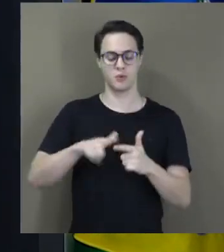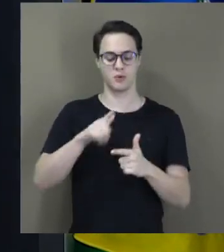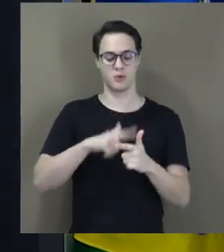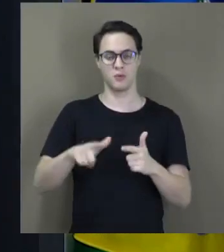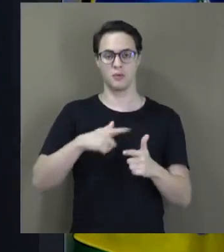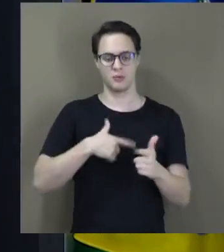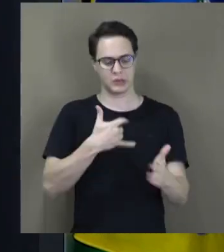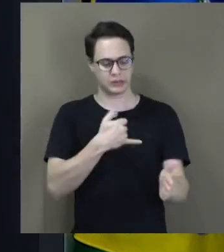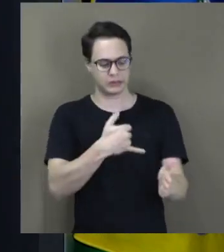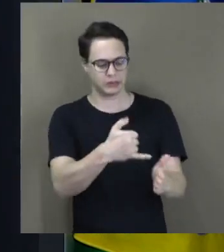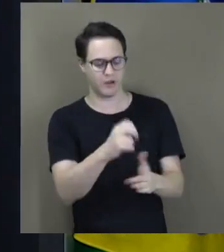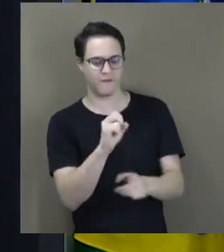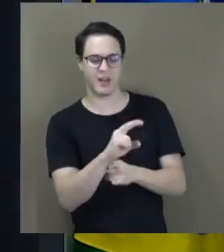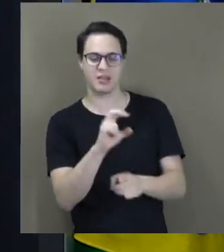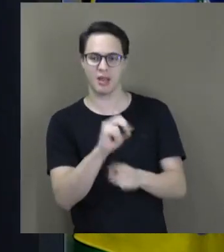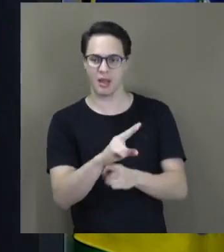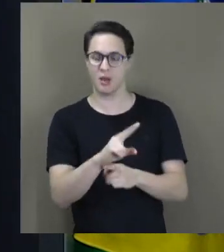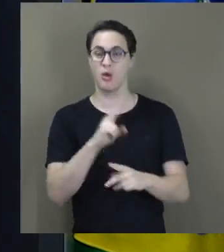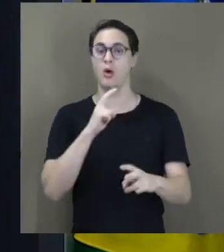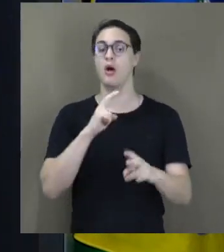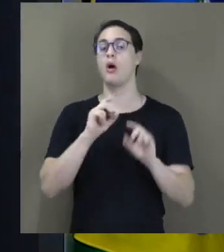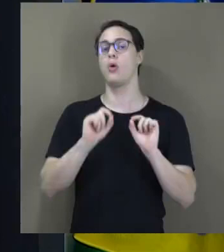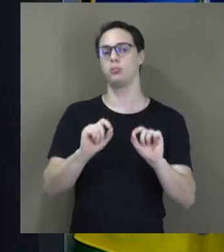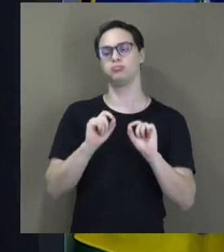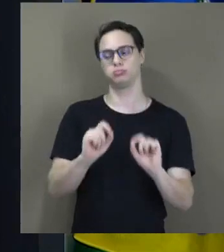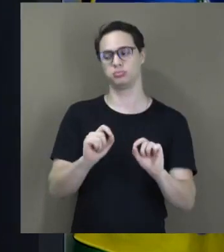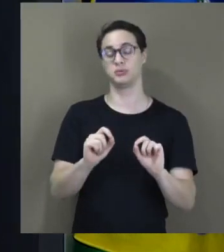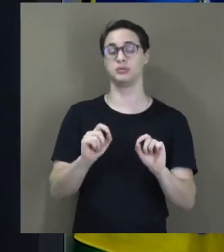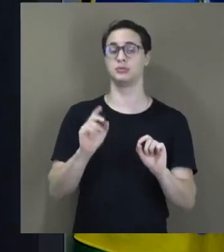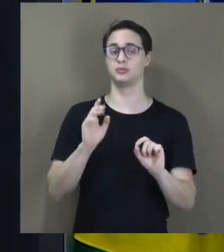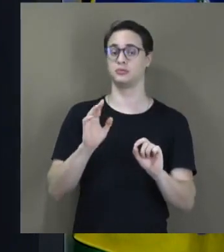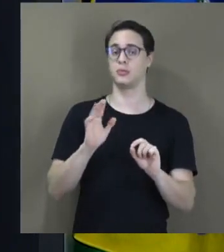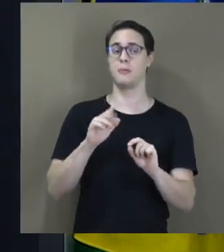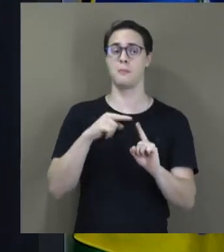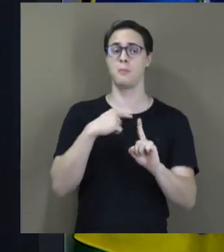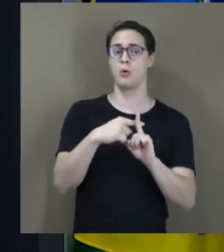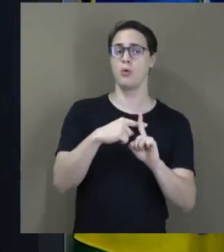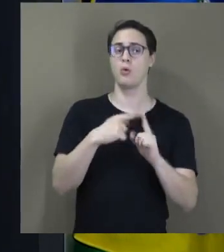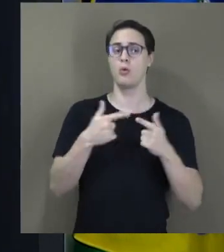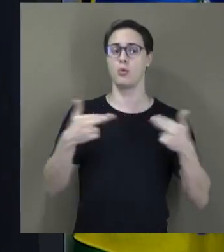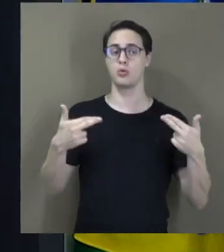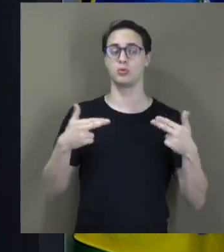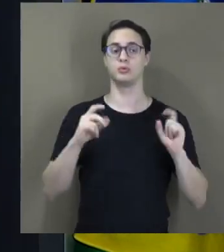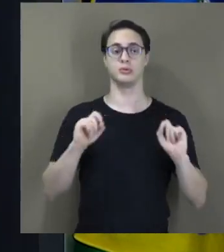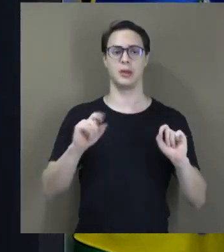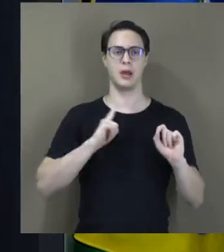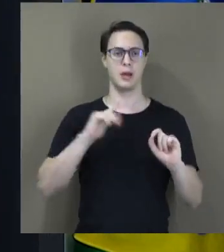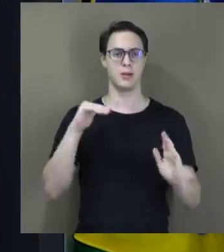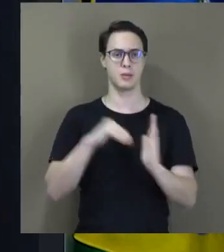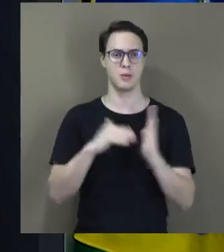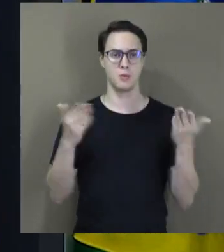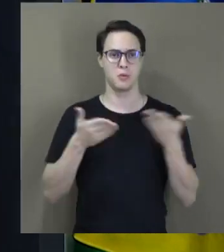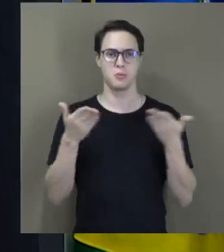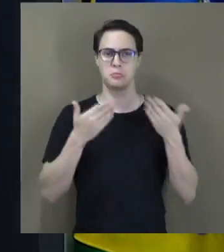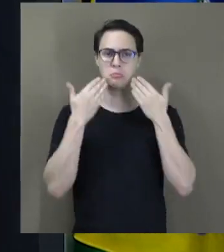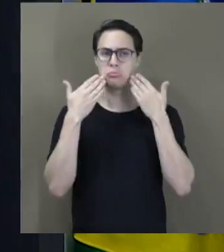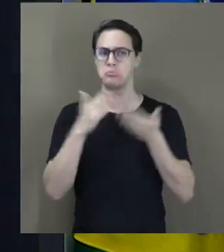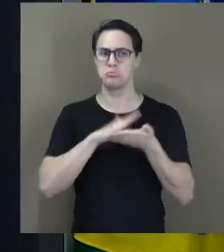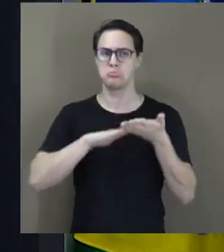também é crítico e, embora tenha senos positivos, até hoje não apresentou